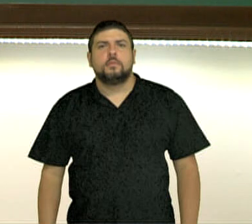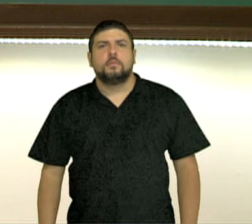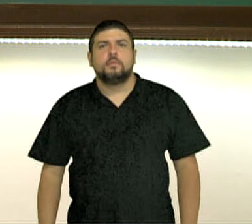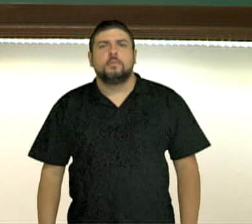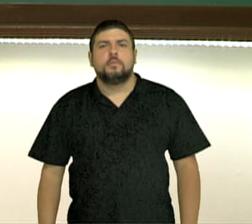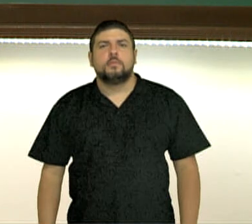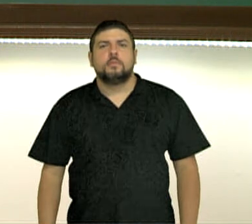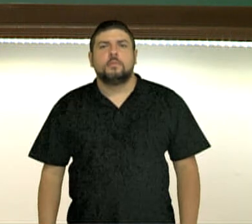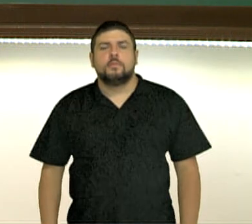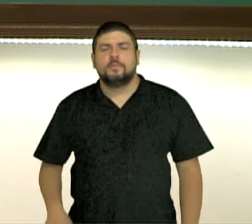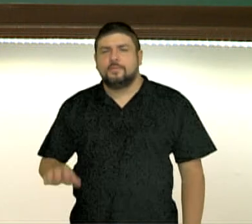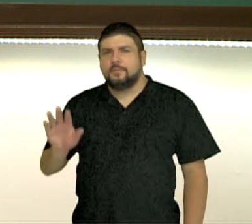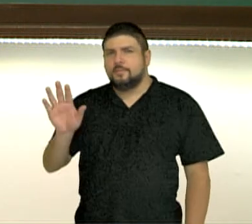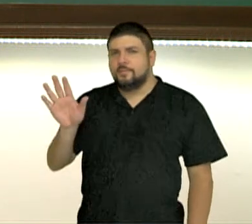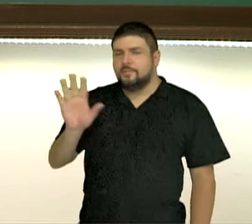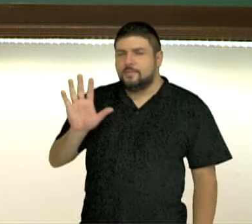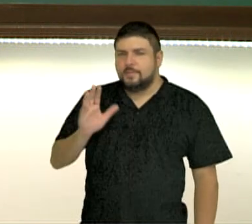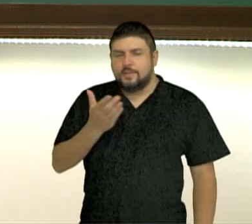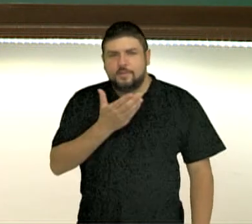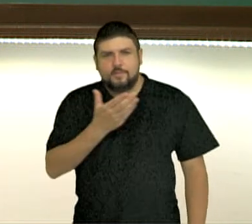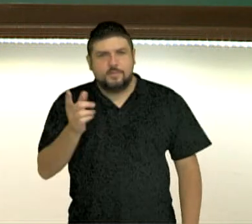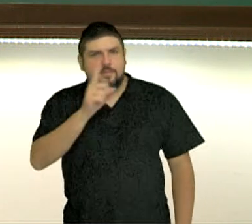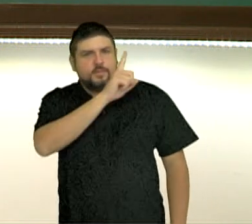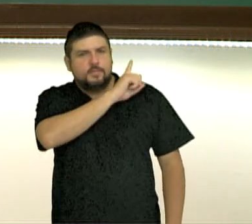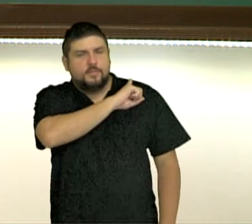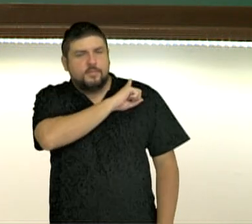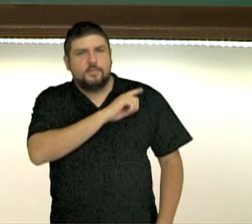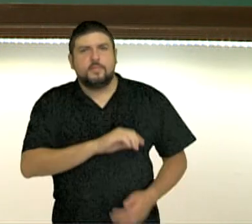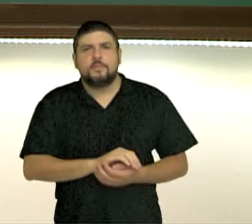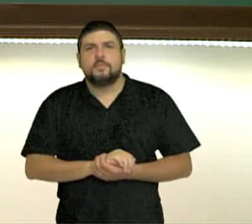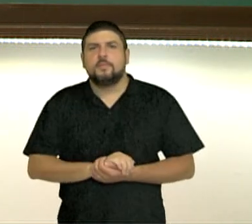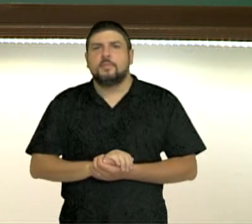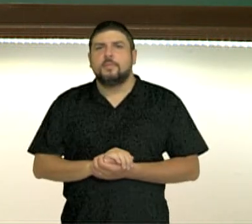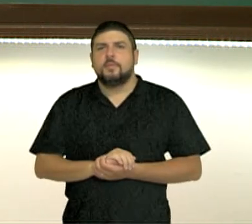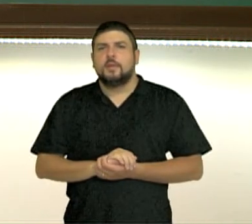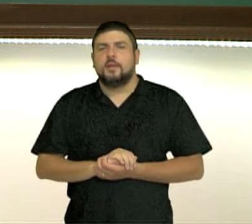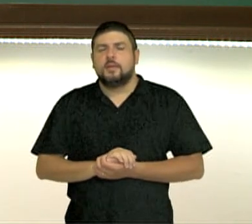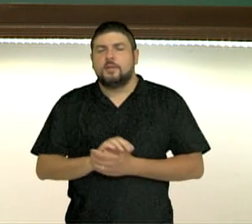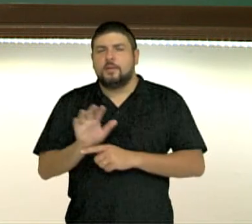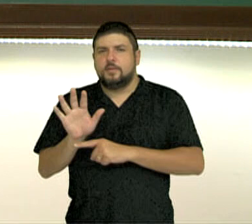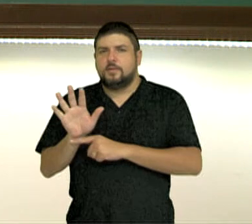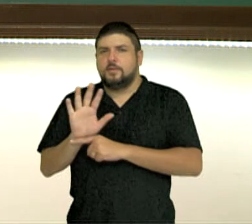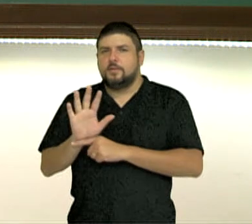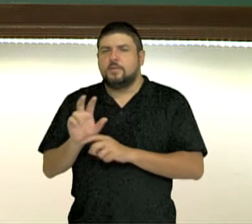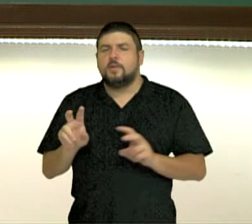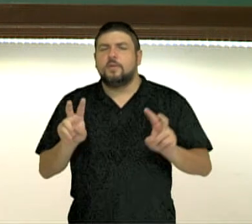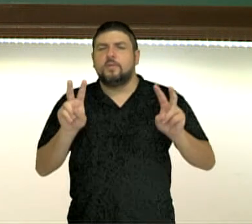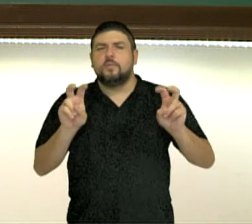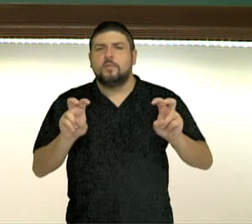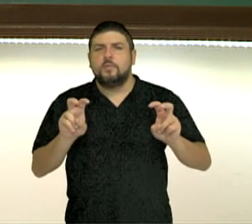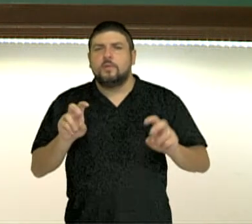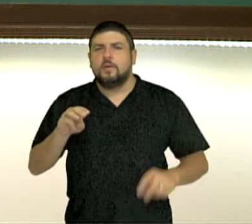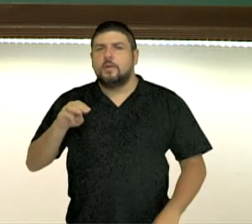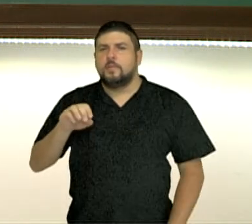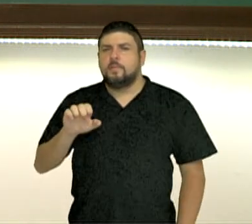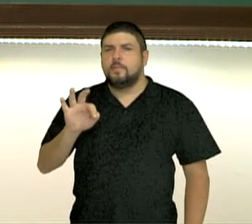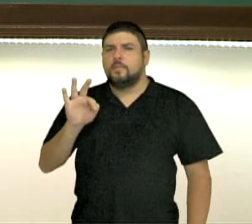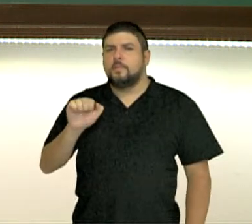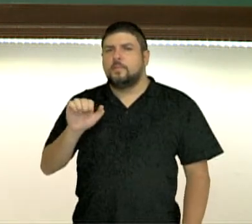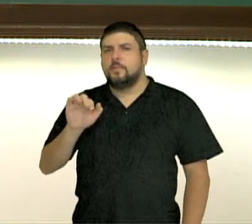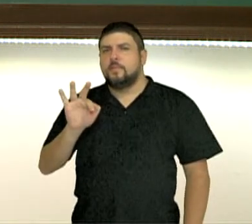Olá, estudante da primeira série. Neste vídeo vamos falar sobre a metafísica em Aristóteles.